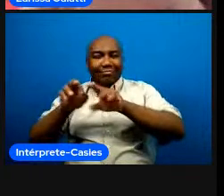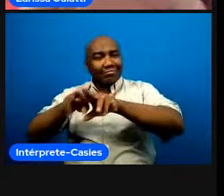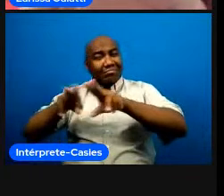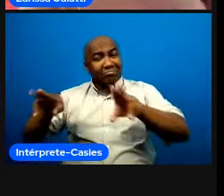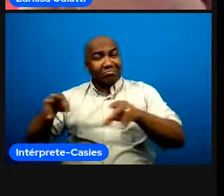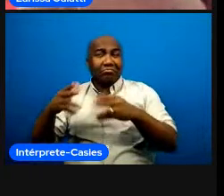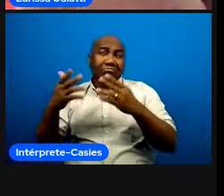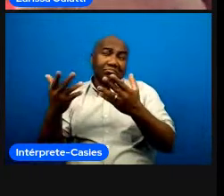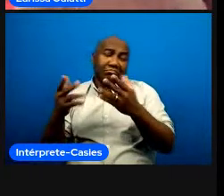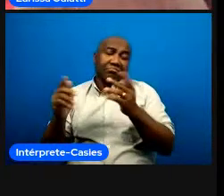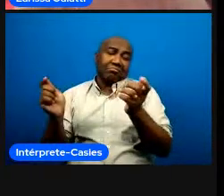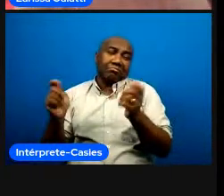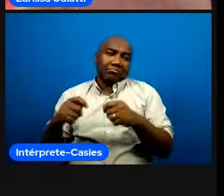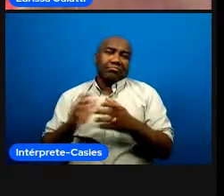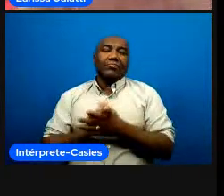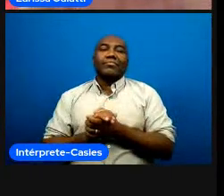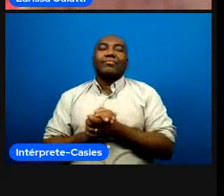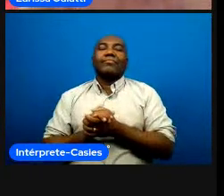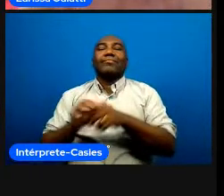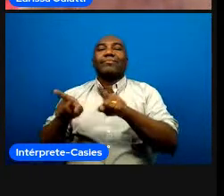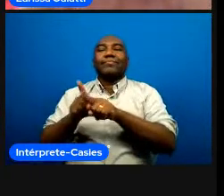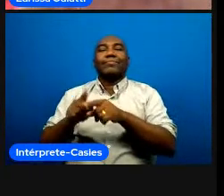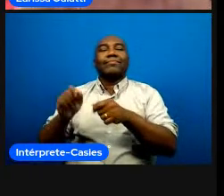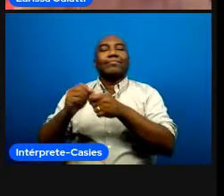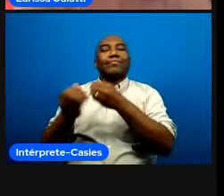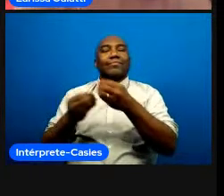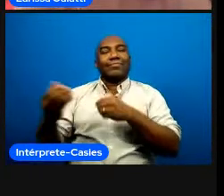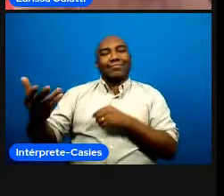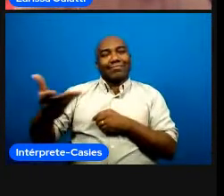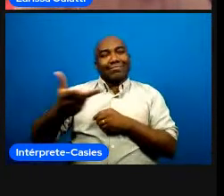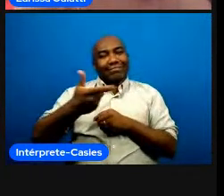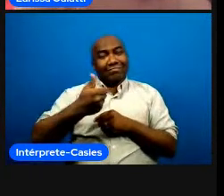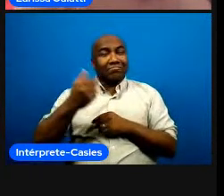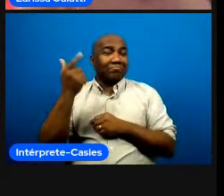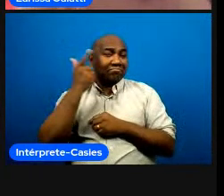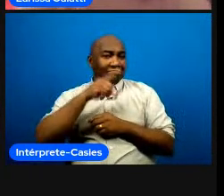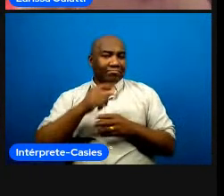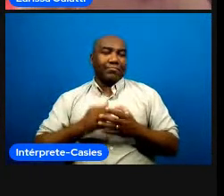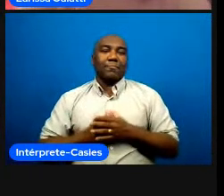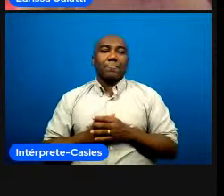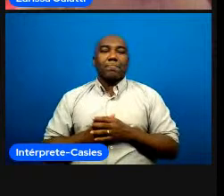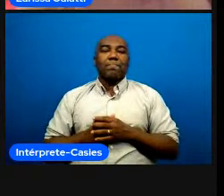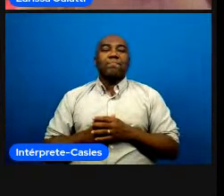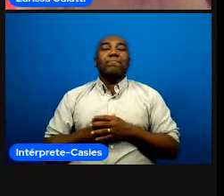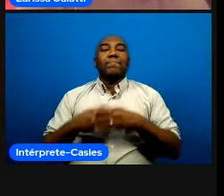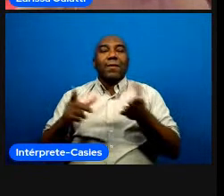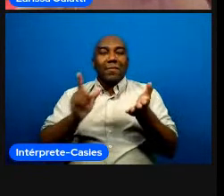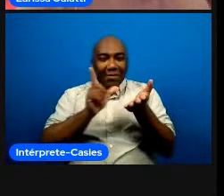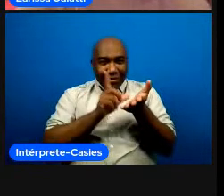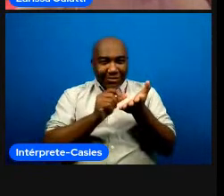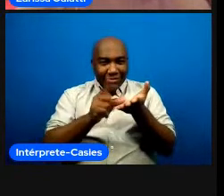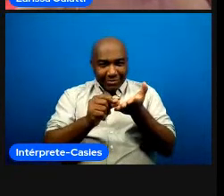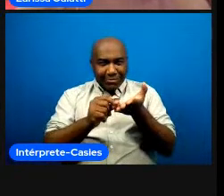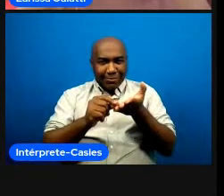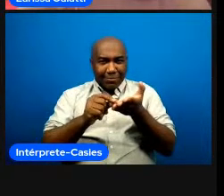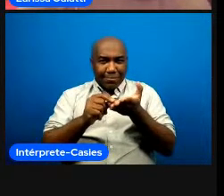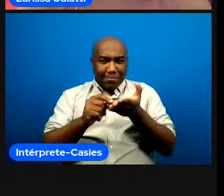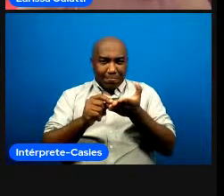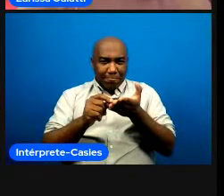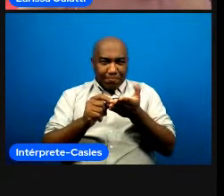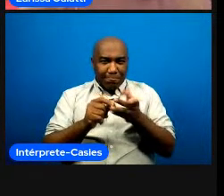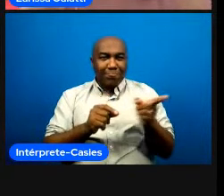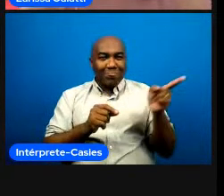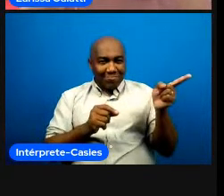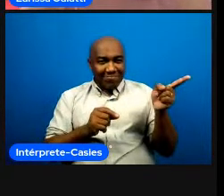construir competências dentro daquilo que eles acham importante e nesse primeiro artigo que foi publicado em uma revista